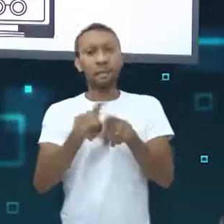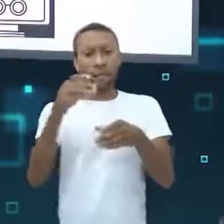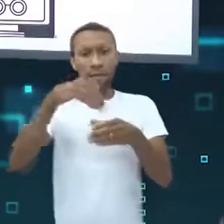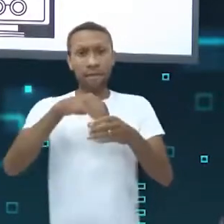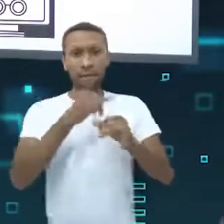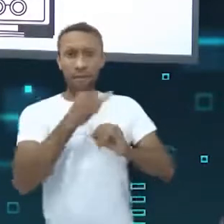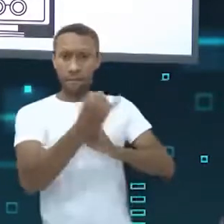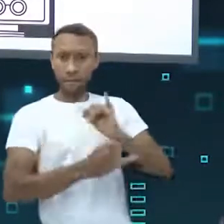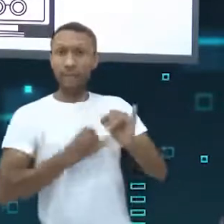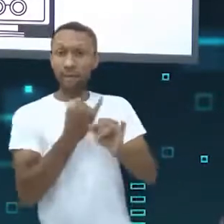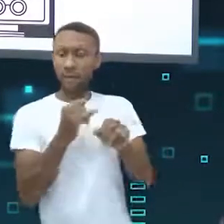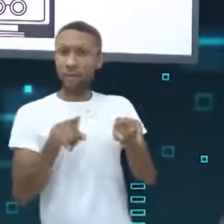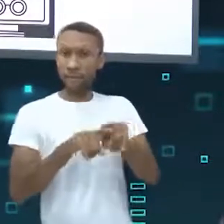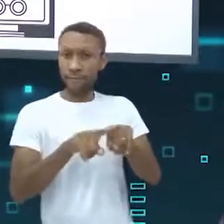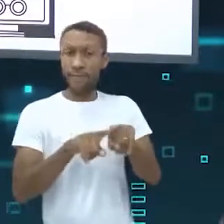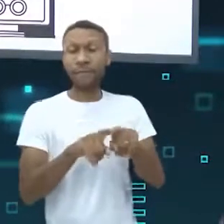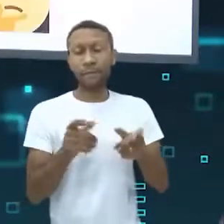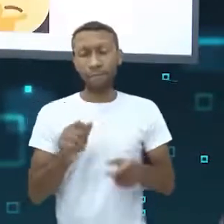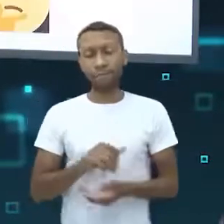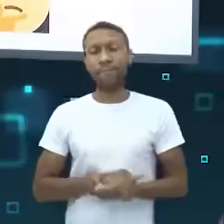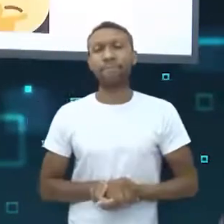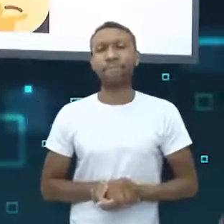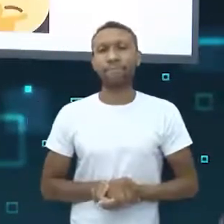gente deixa esses rastros digitais.